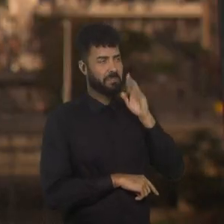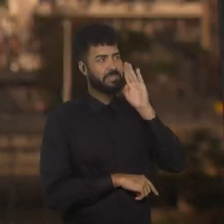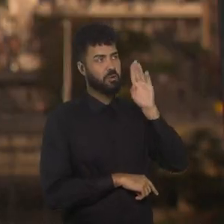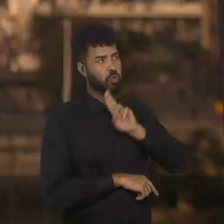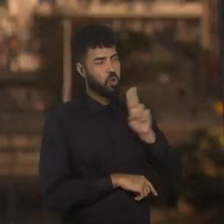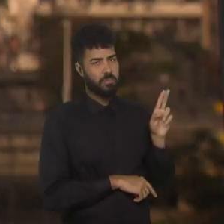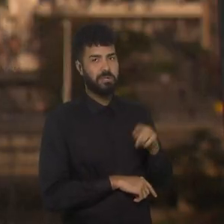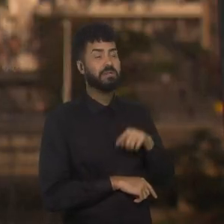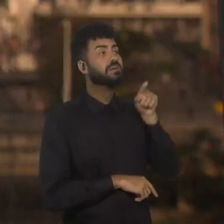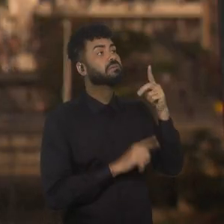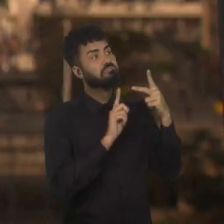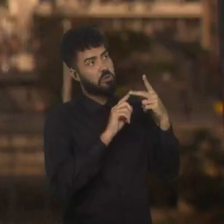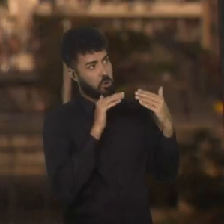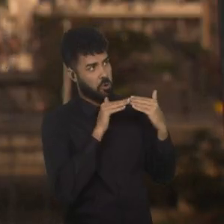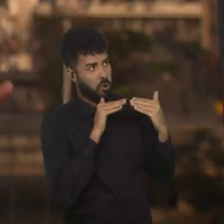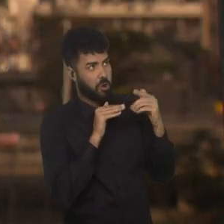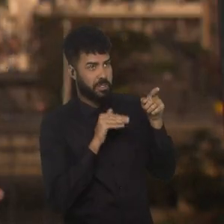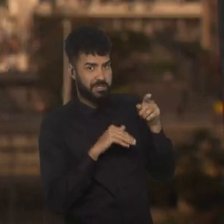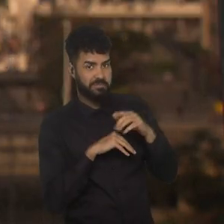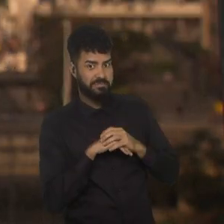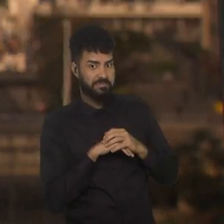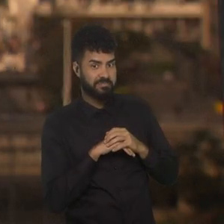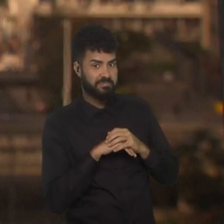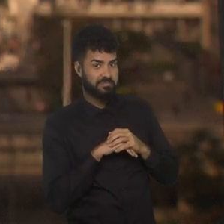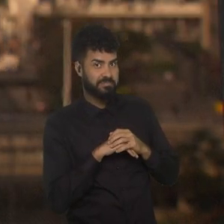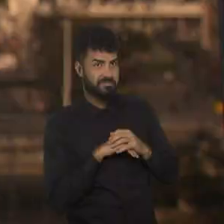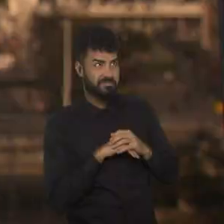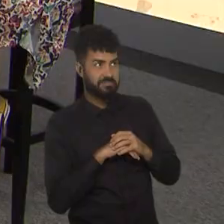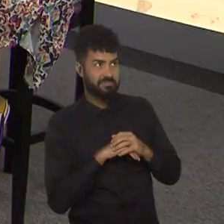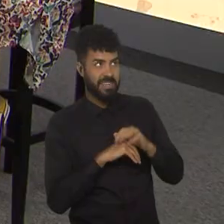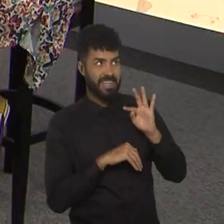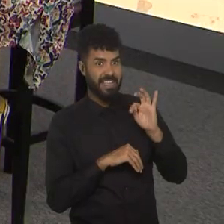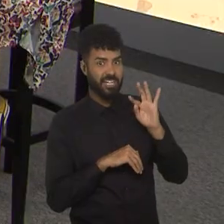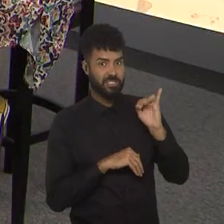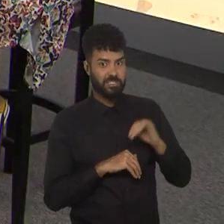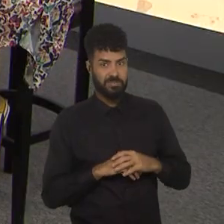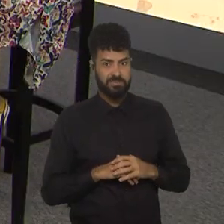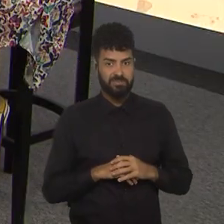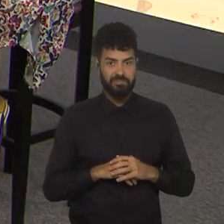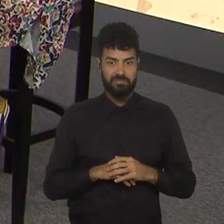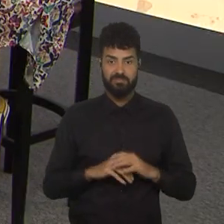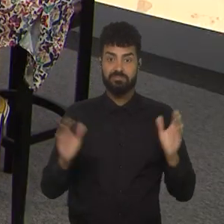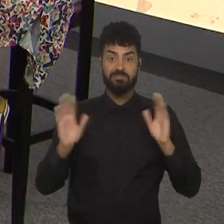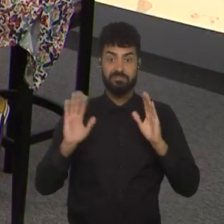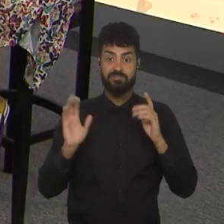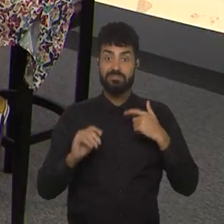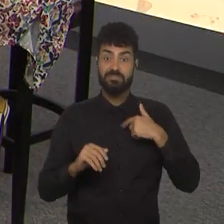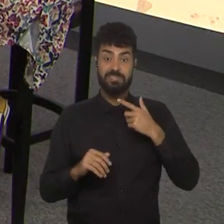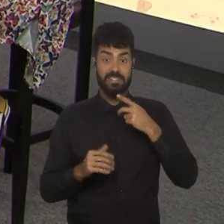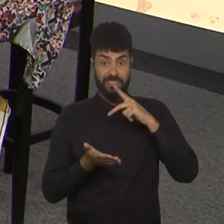é o seu também, da sua best friend forever? Tati. Não fala.